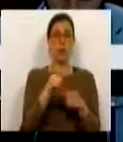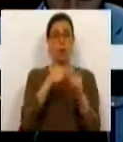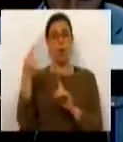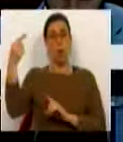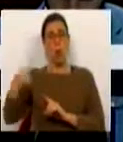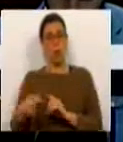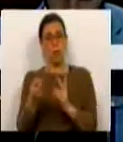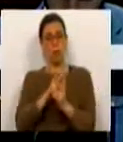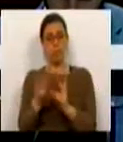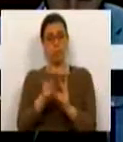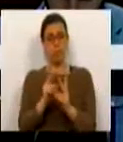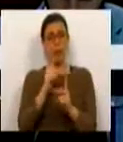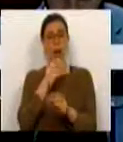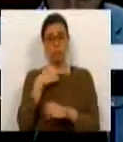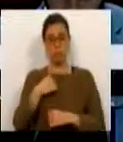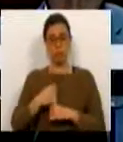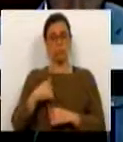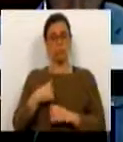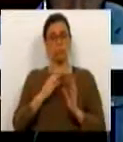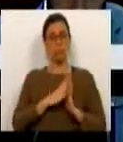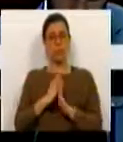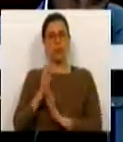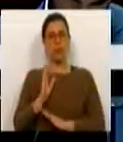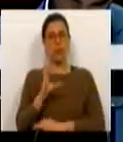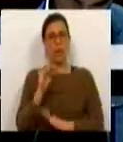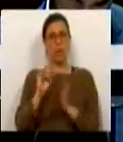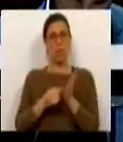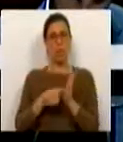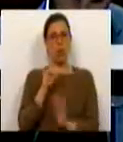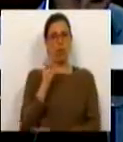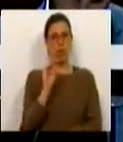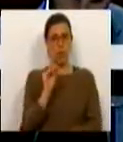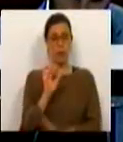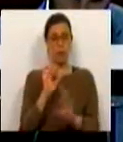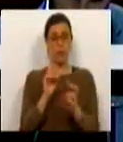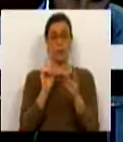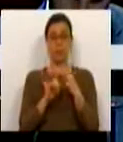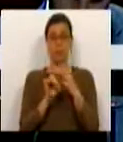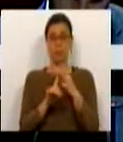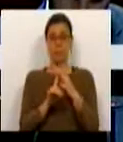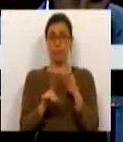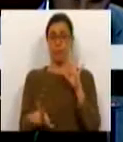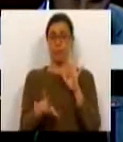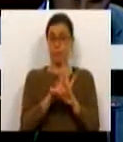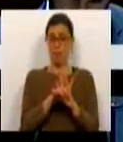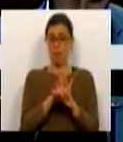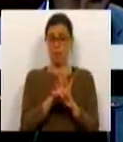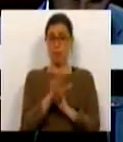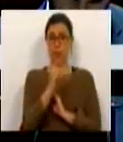obrigatória quando o trabalhador tenha acumulado 10 pontos. 3. A Lei